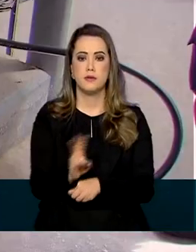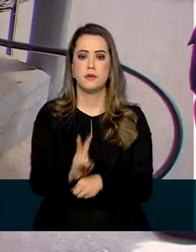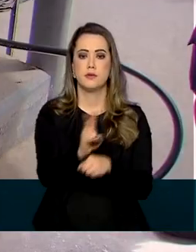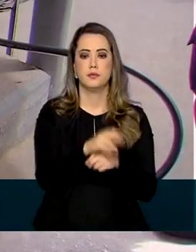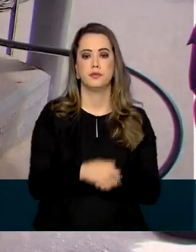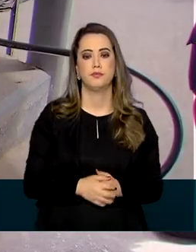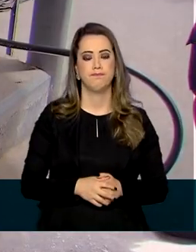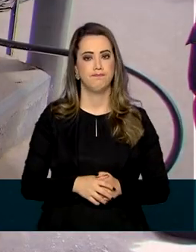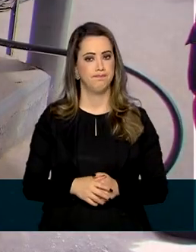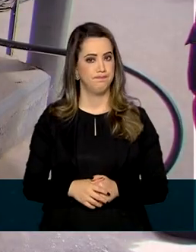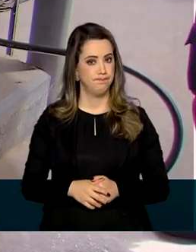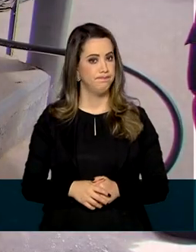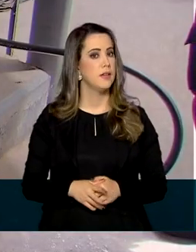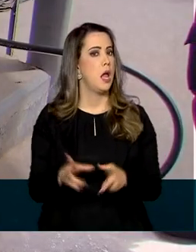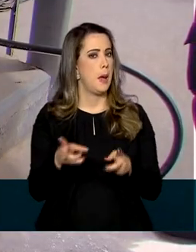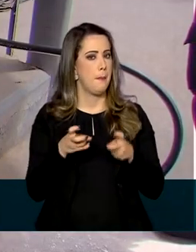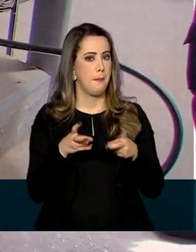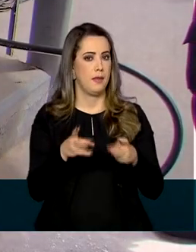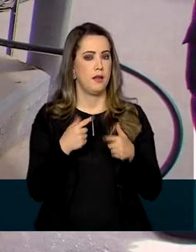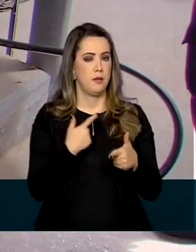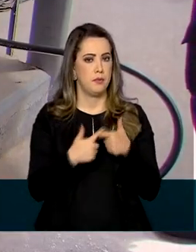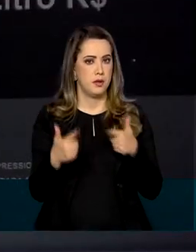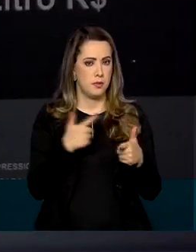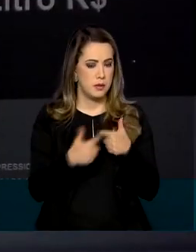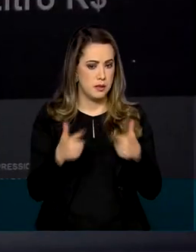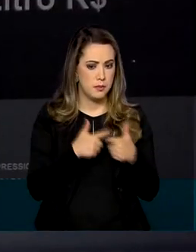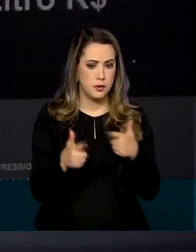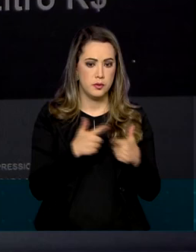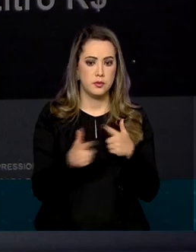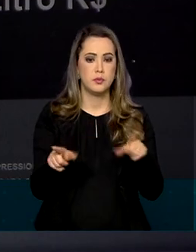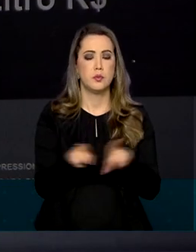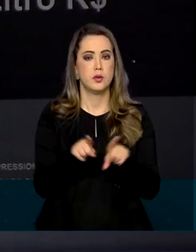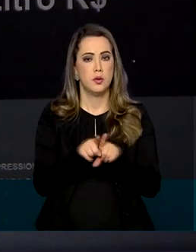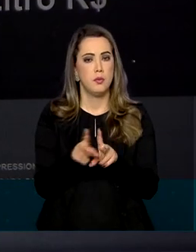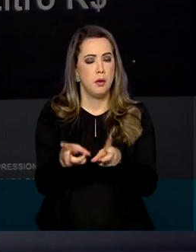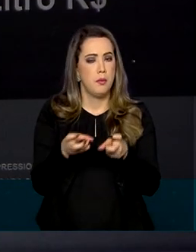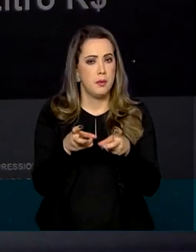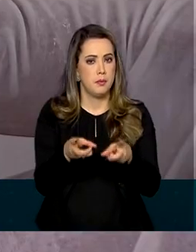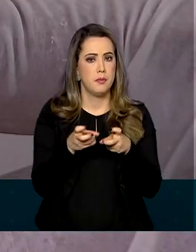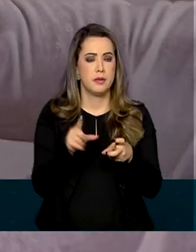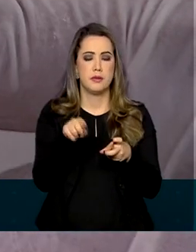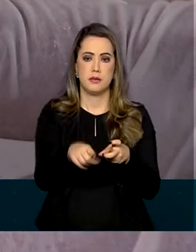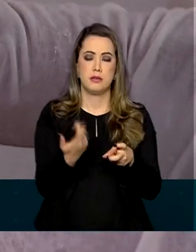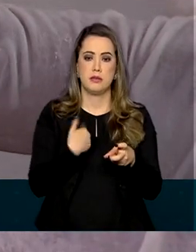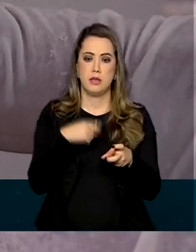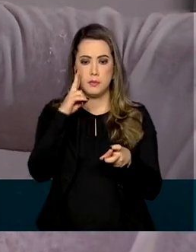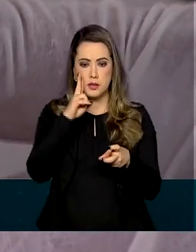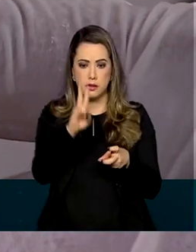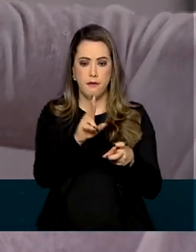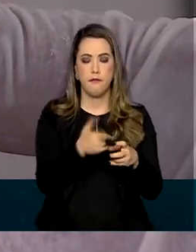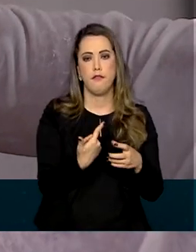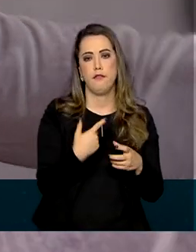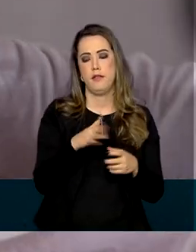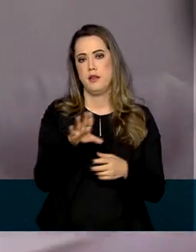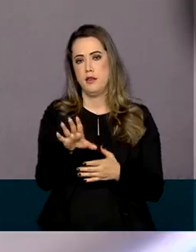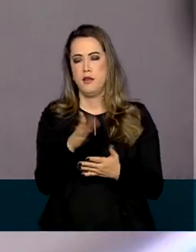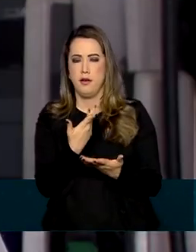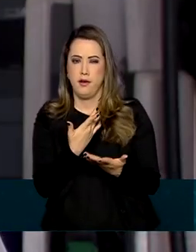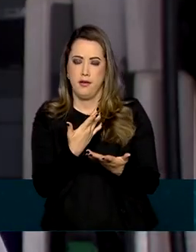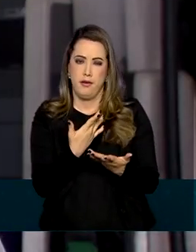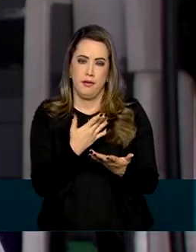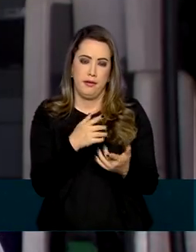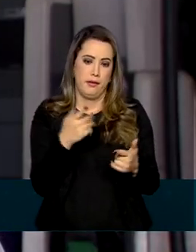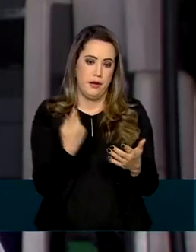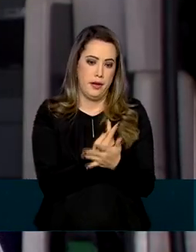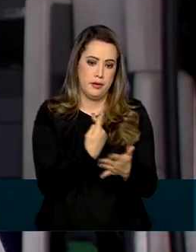postos é a diferença entre quantidade abastecida e o que é indicado na bomba. É a chamada fraude volumétrica.